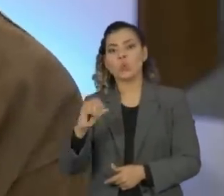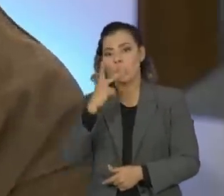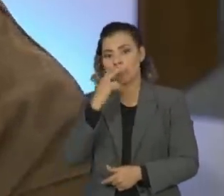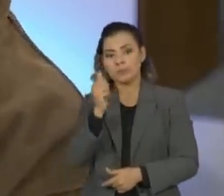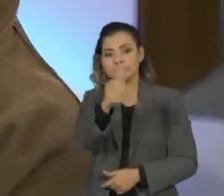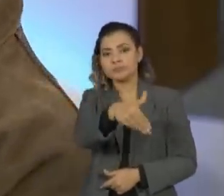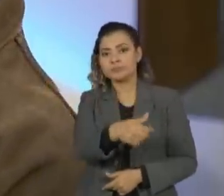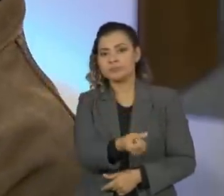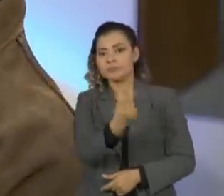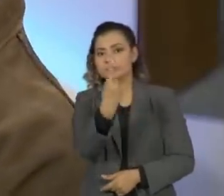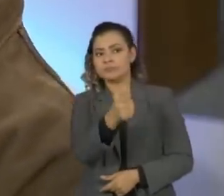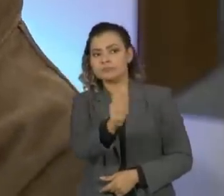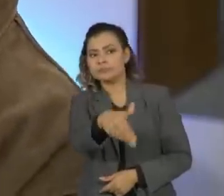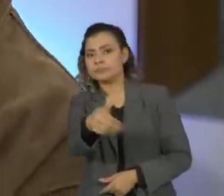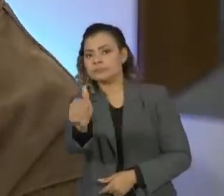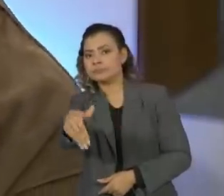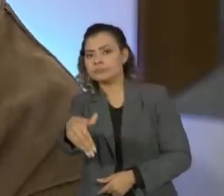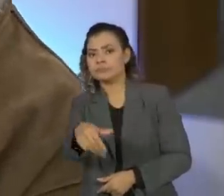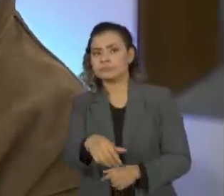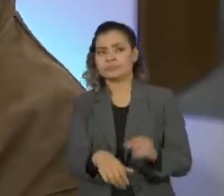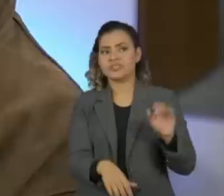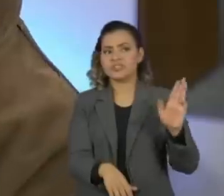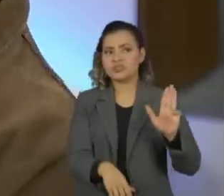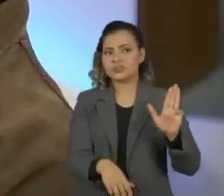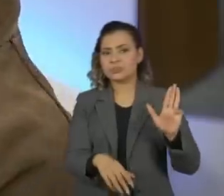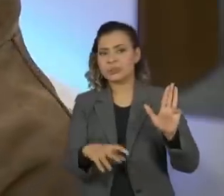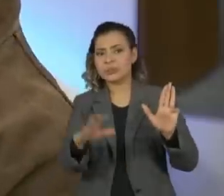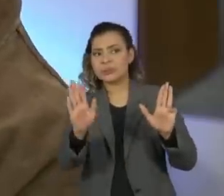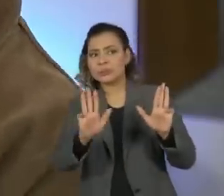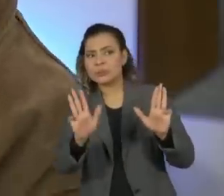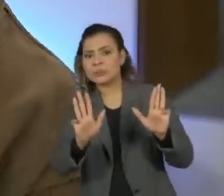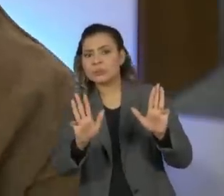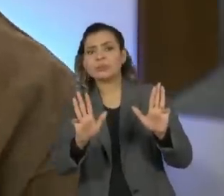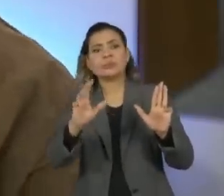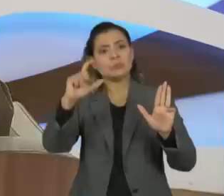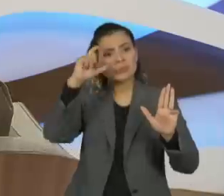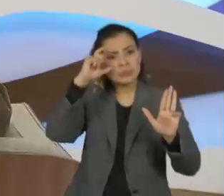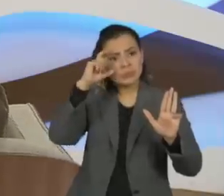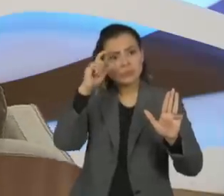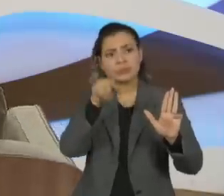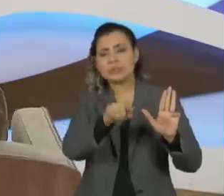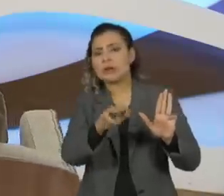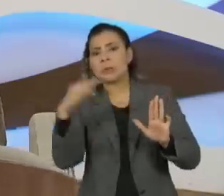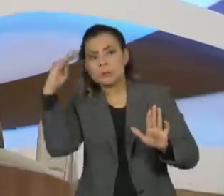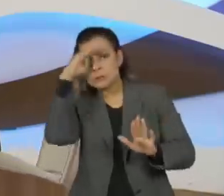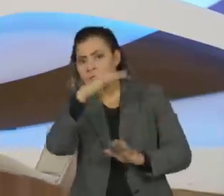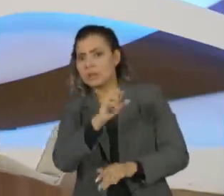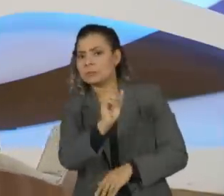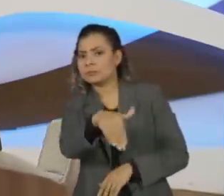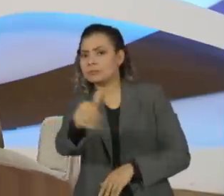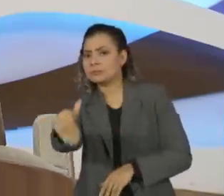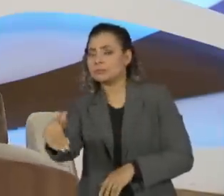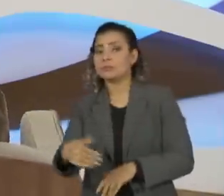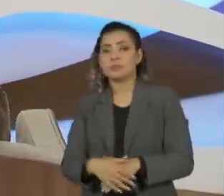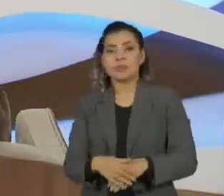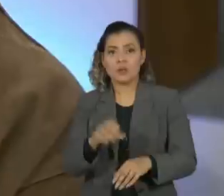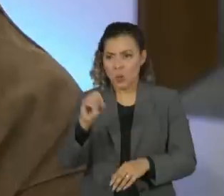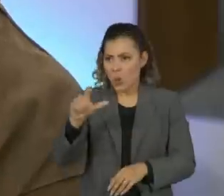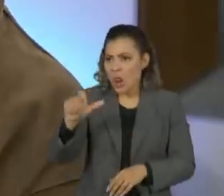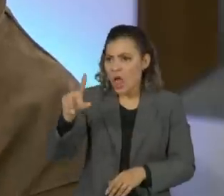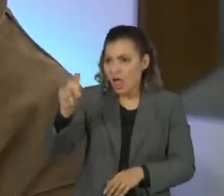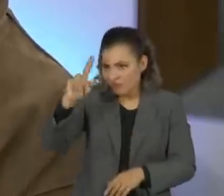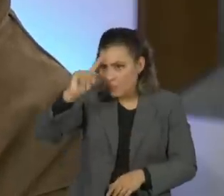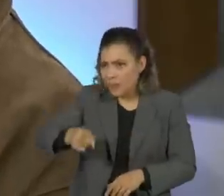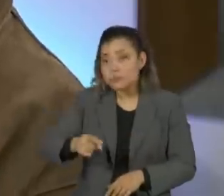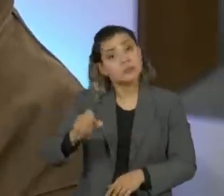o Olavo, o Bolsonaro. O Olavo foi um ato falho porque você acha que é ele que manda no Brasil? Não, não, não acho não, eu sempre